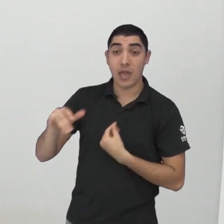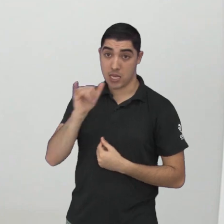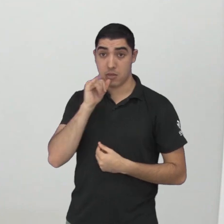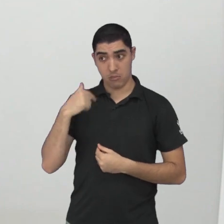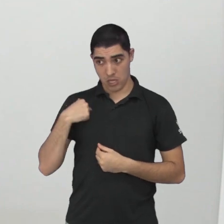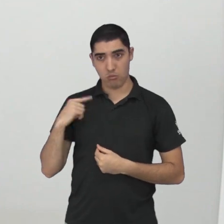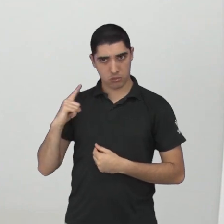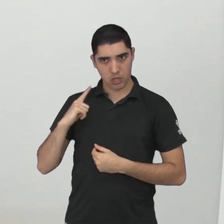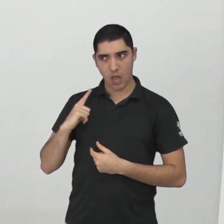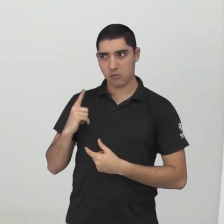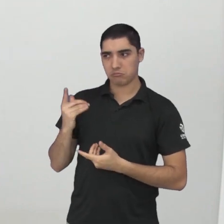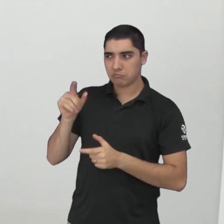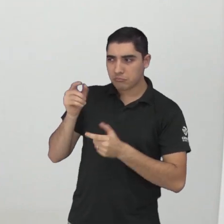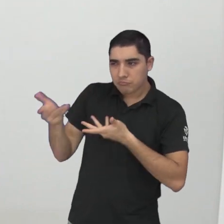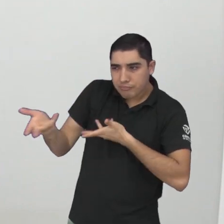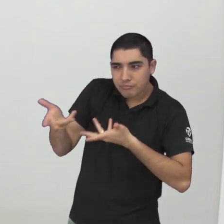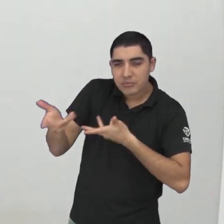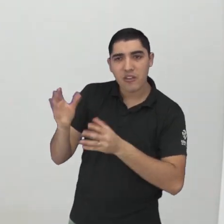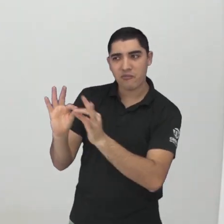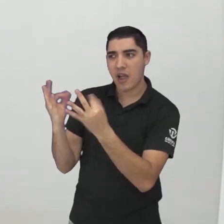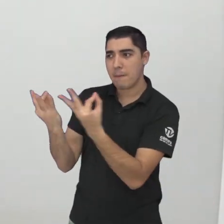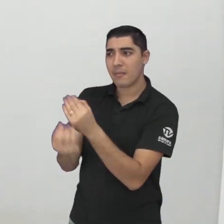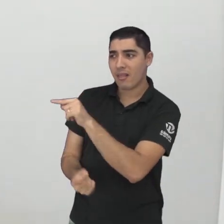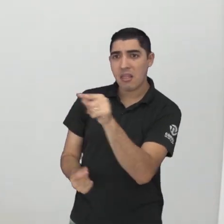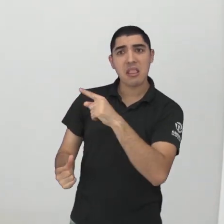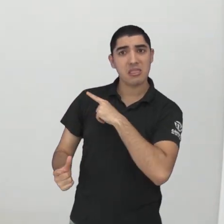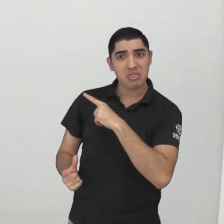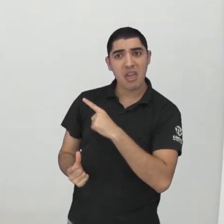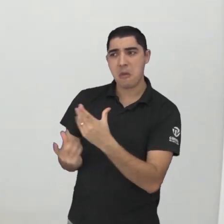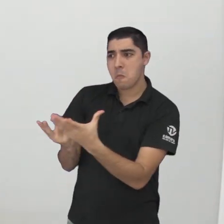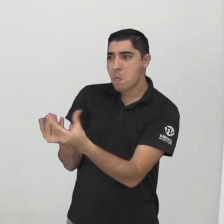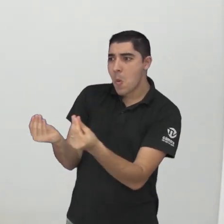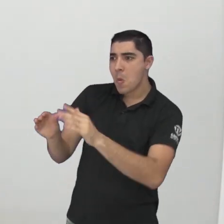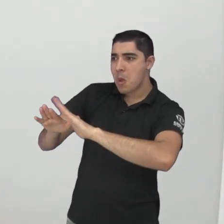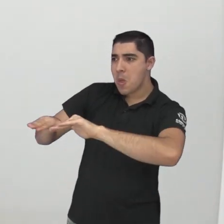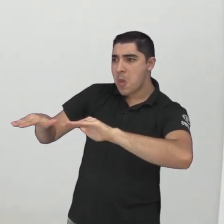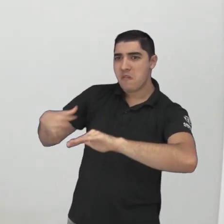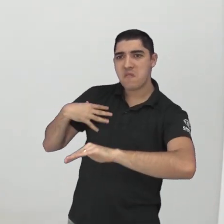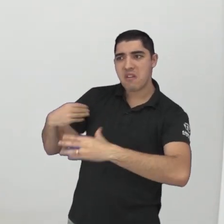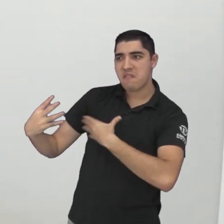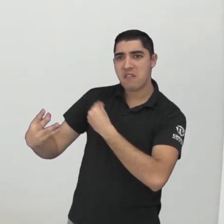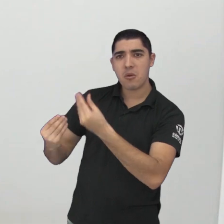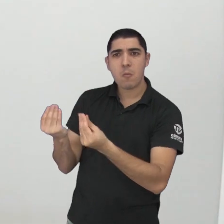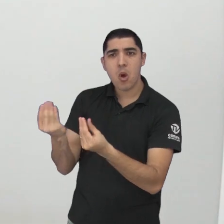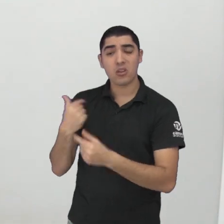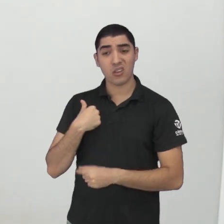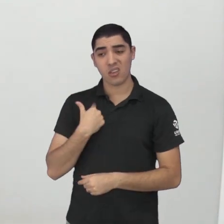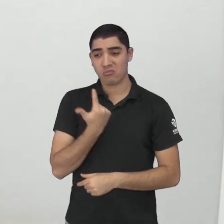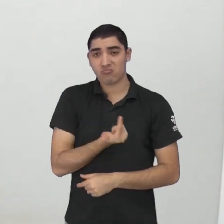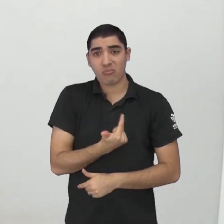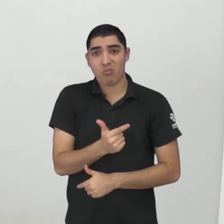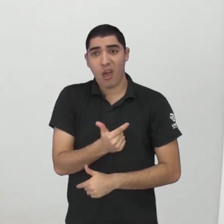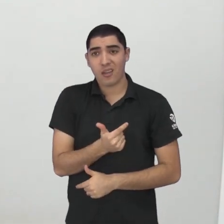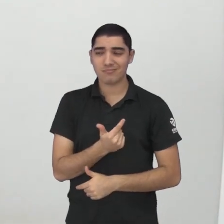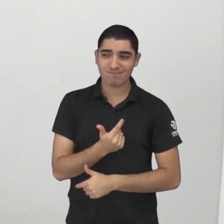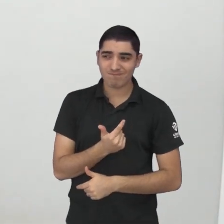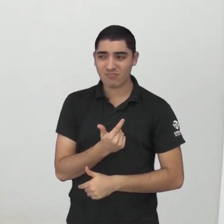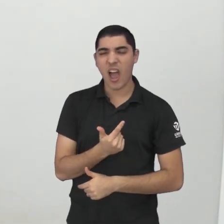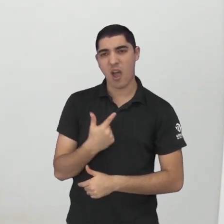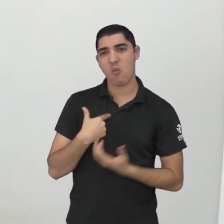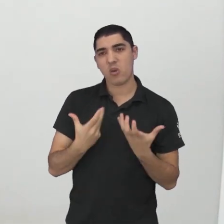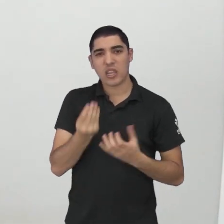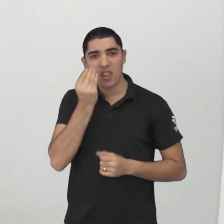famílias que têm crianças e eu sou a única que não tem uma criança. Então, tem uma série de fatores aí que